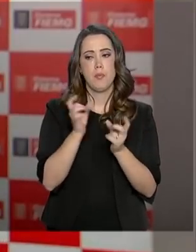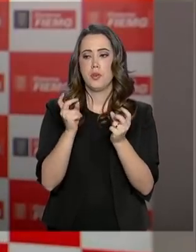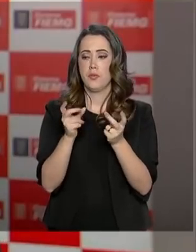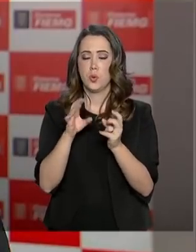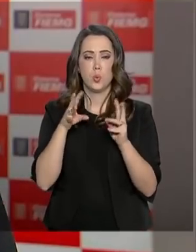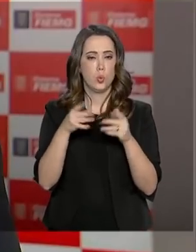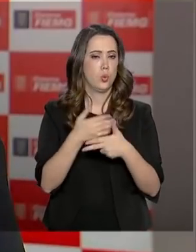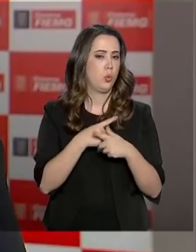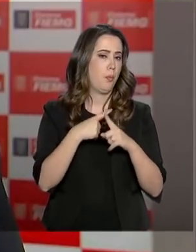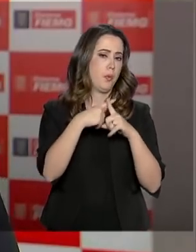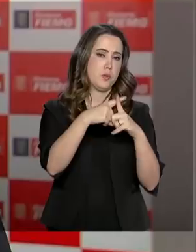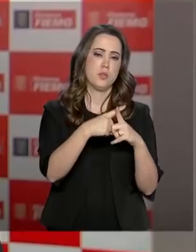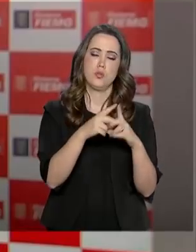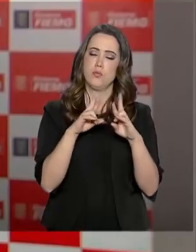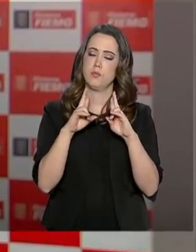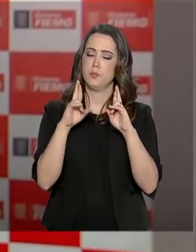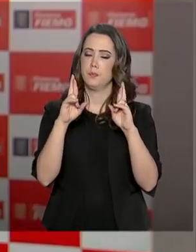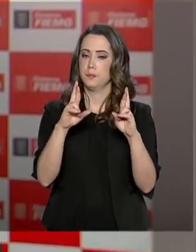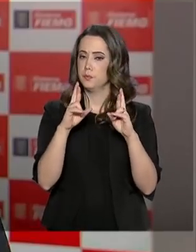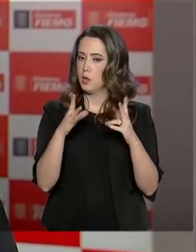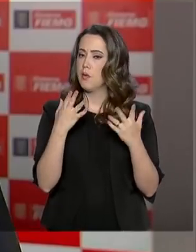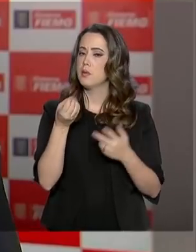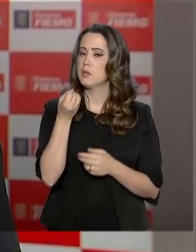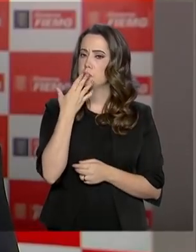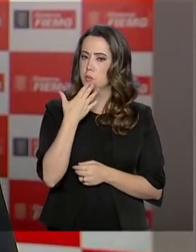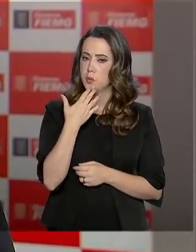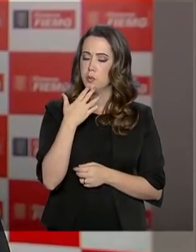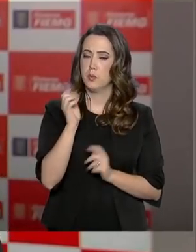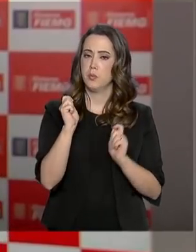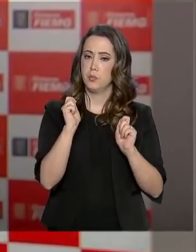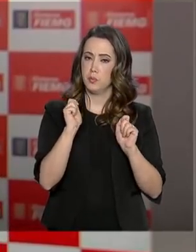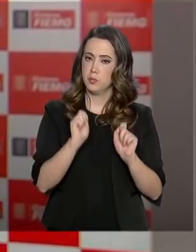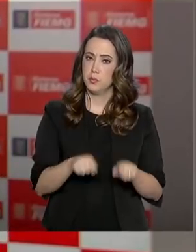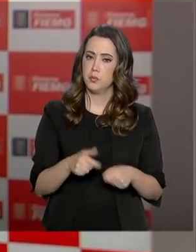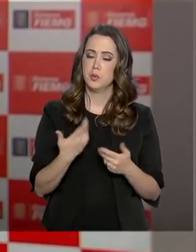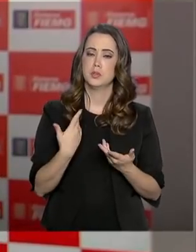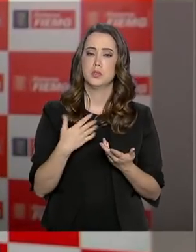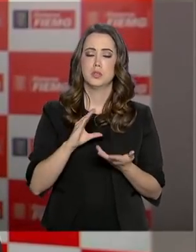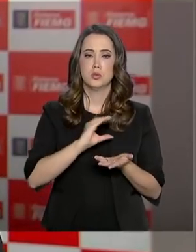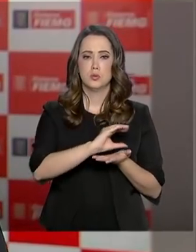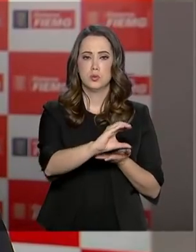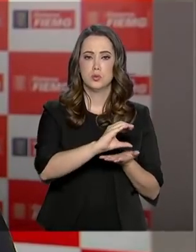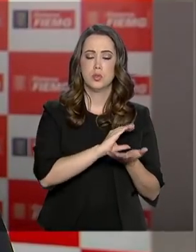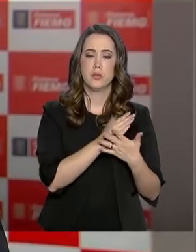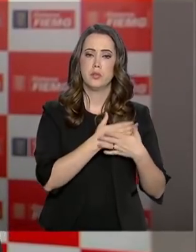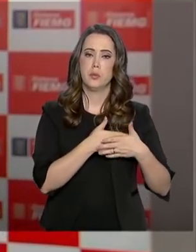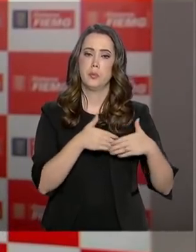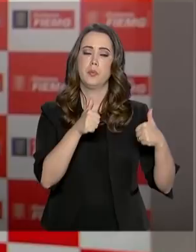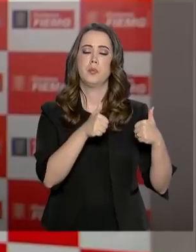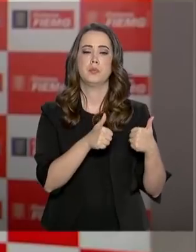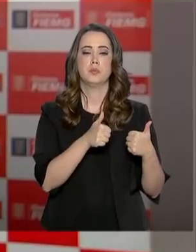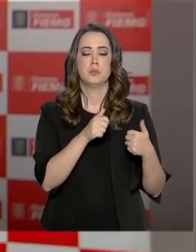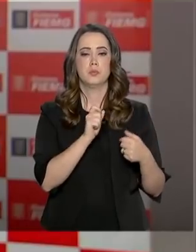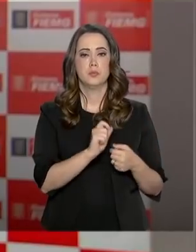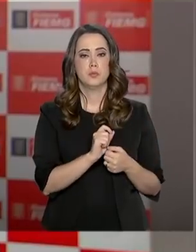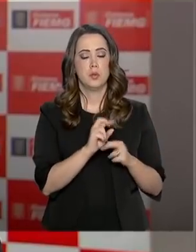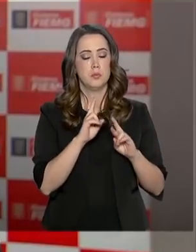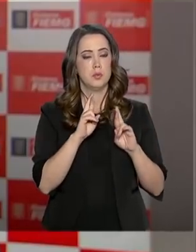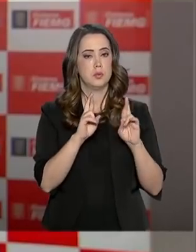positivo, gera expectativa positiva, gera potenciais investimentos e com isso melhora a